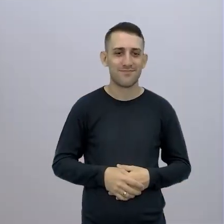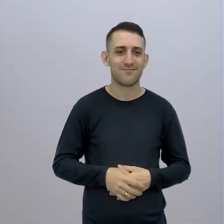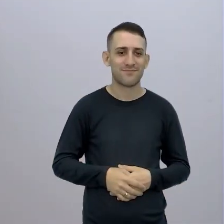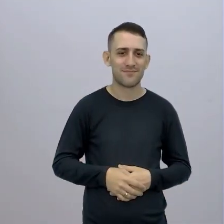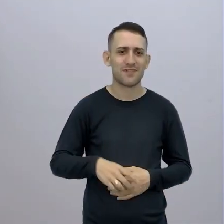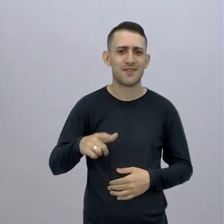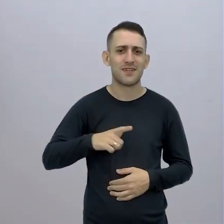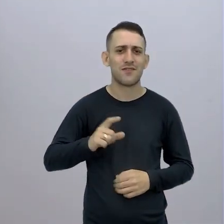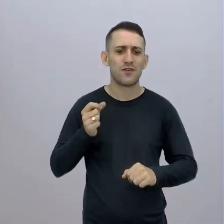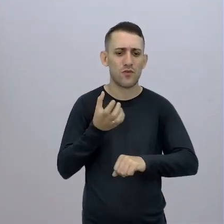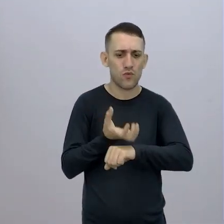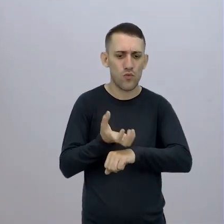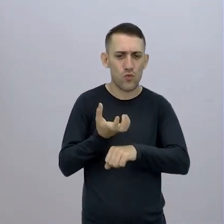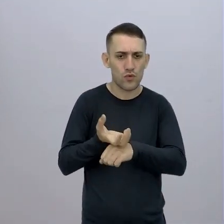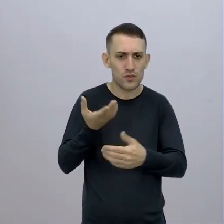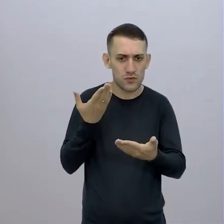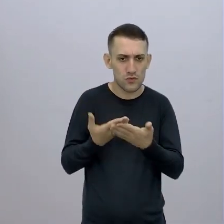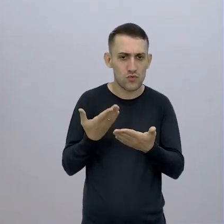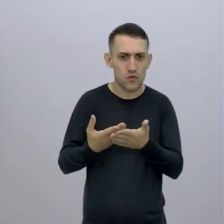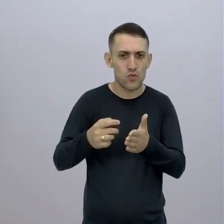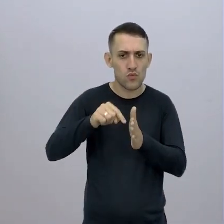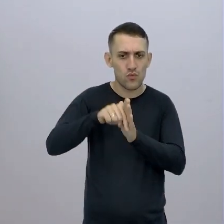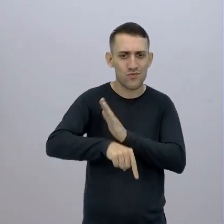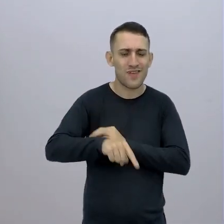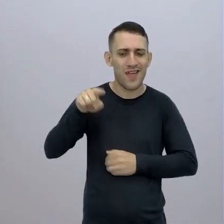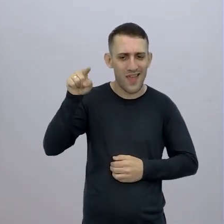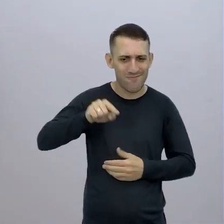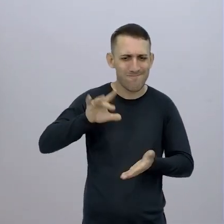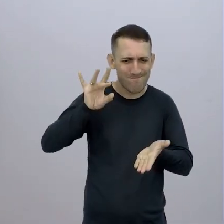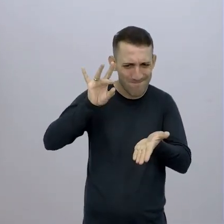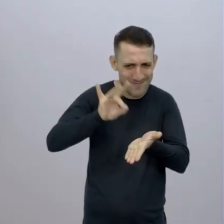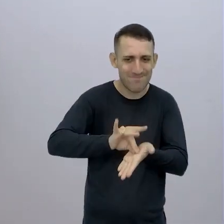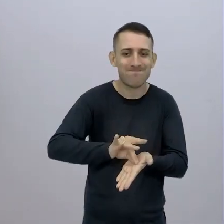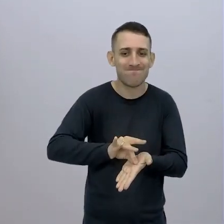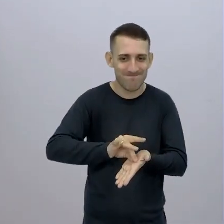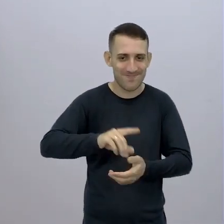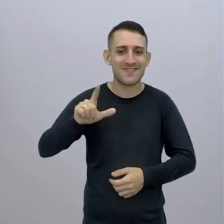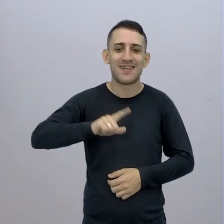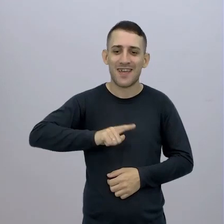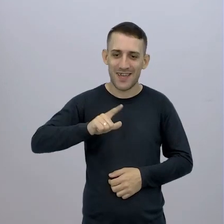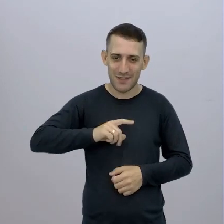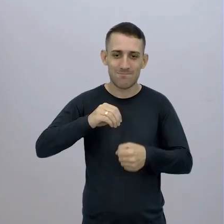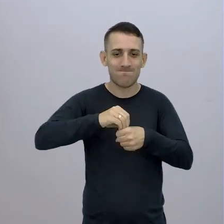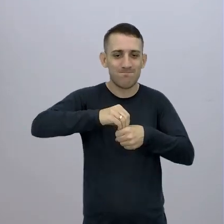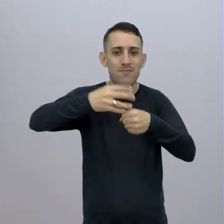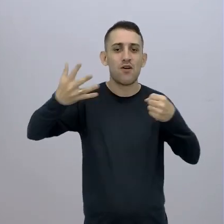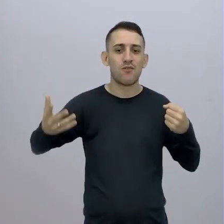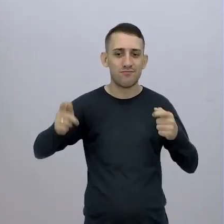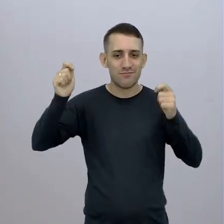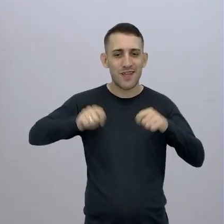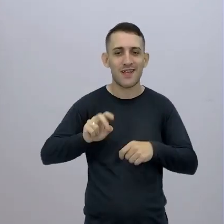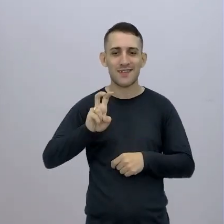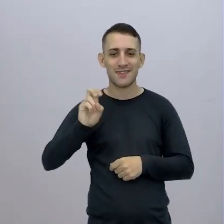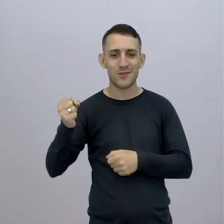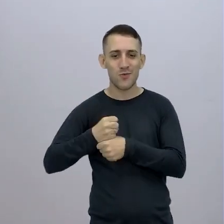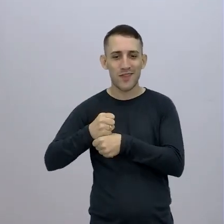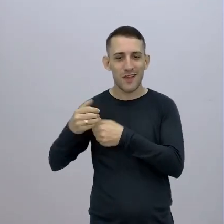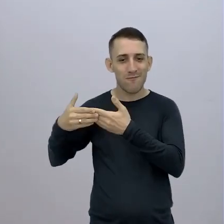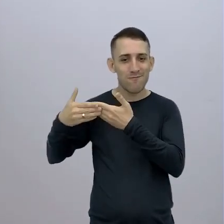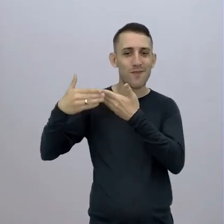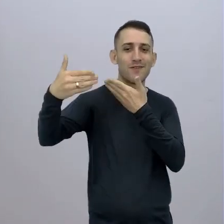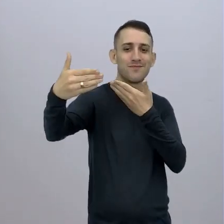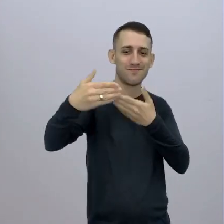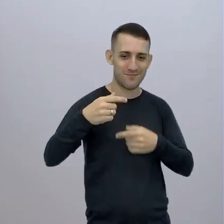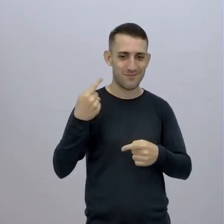componente Que estudou esse aprofundamento Realmente Tem, né? Conteúdo aí Para uns 50 anos Porque